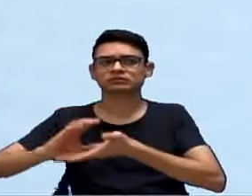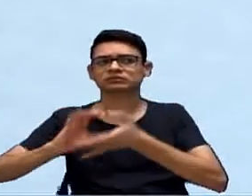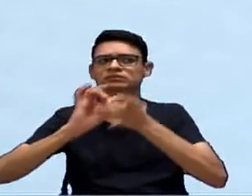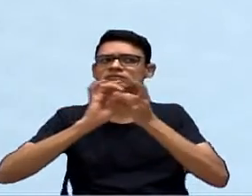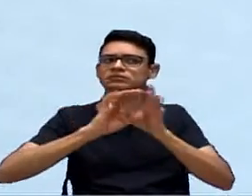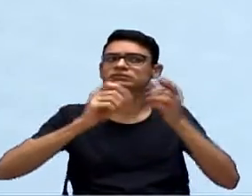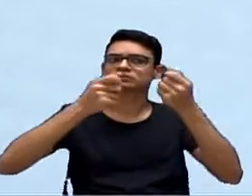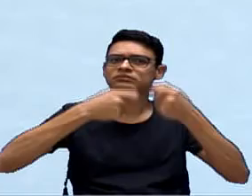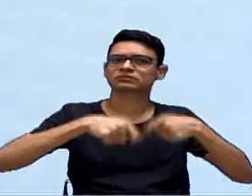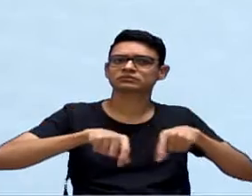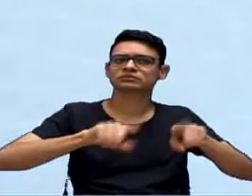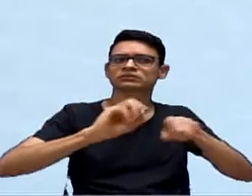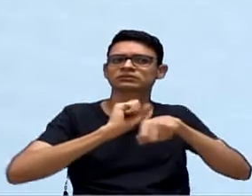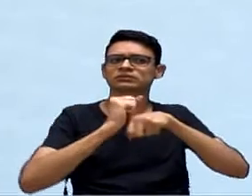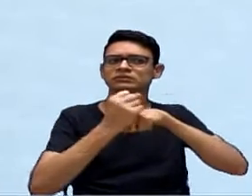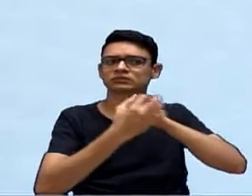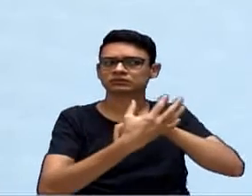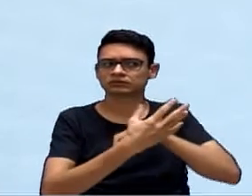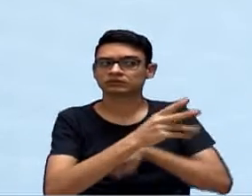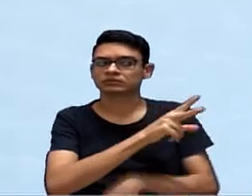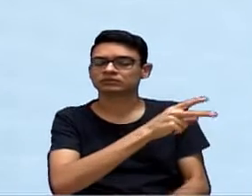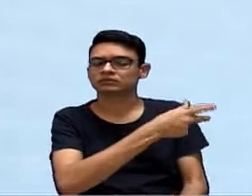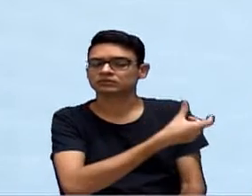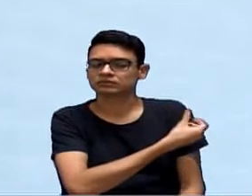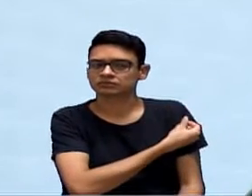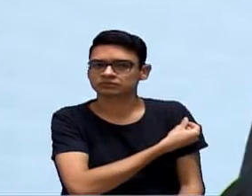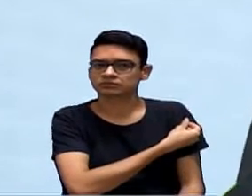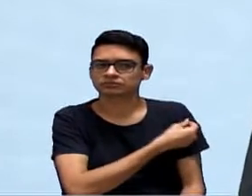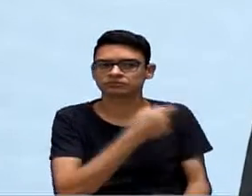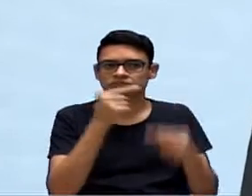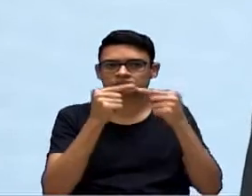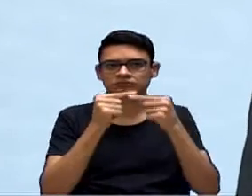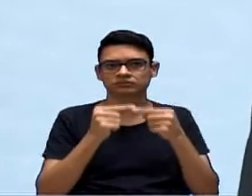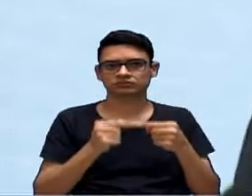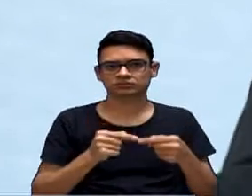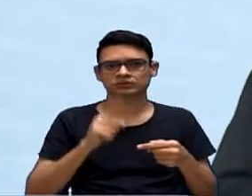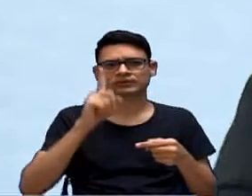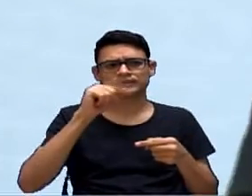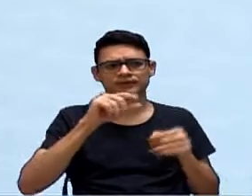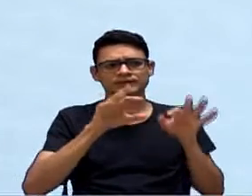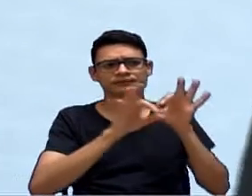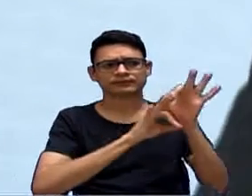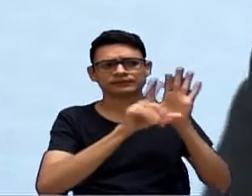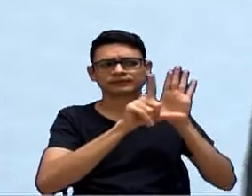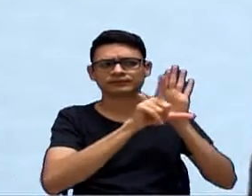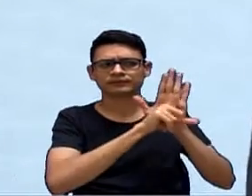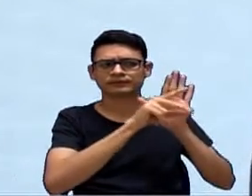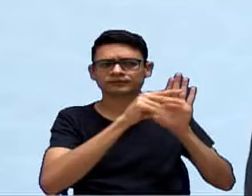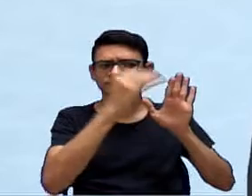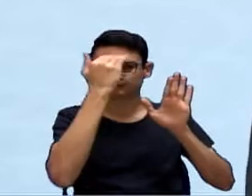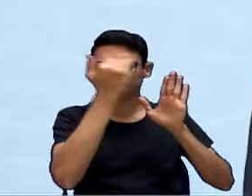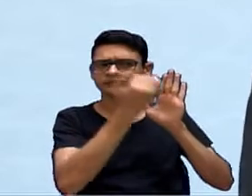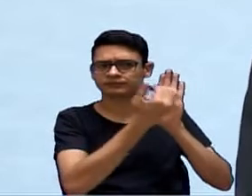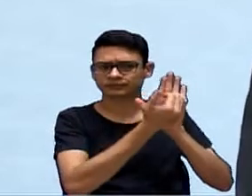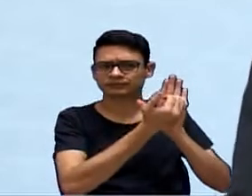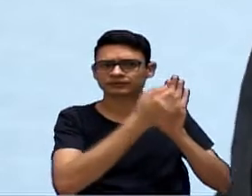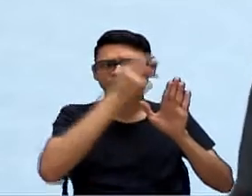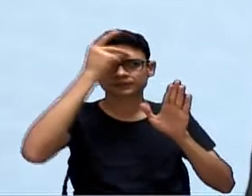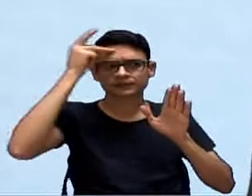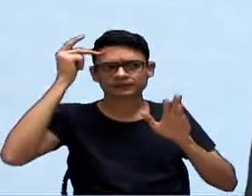da vacina contra a Covid-19 na cidade. É legítimo, é legítimo que a população tenha